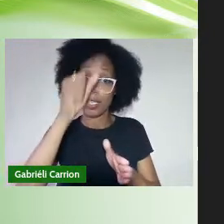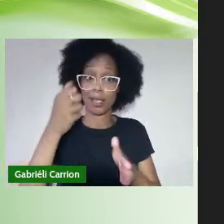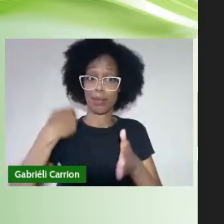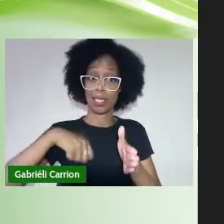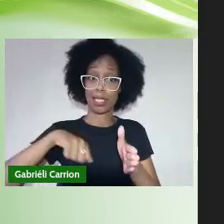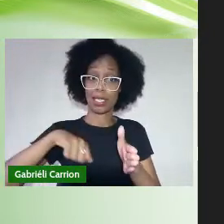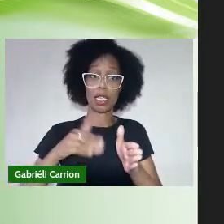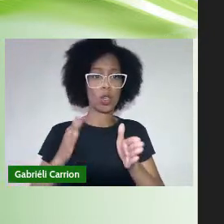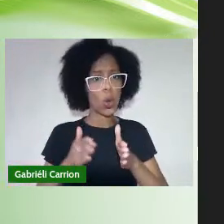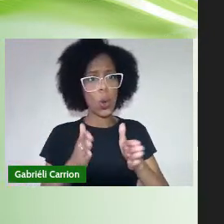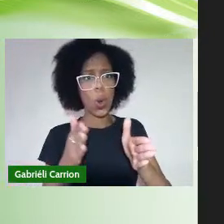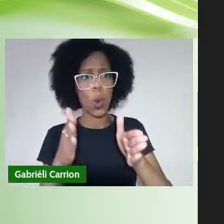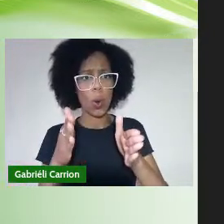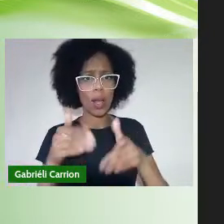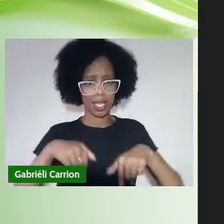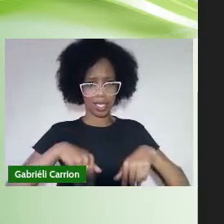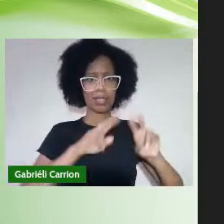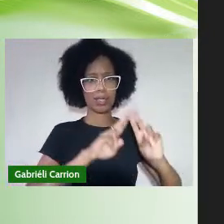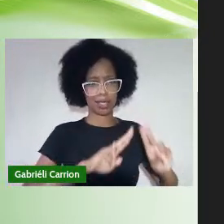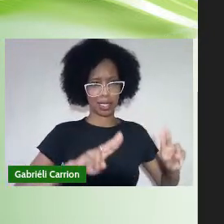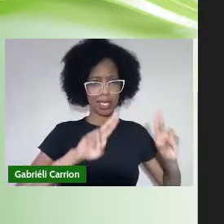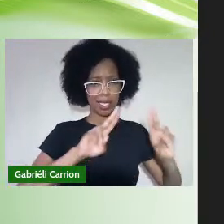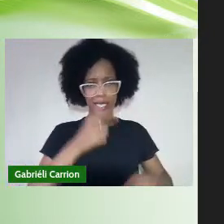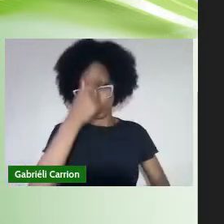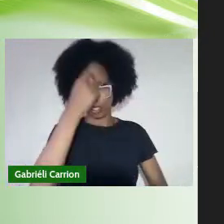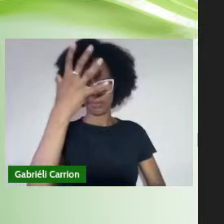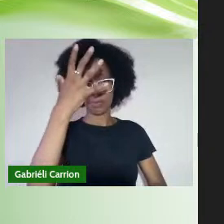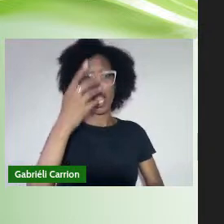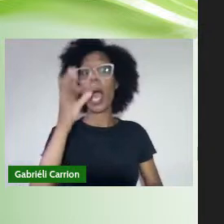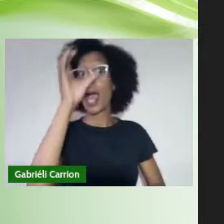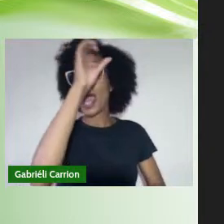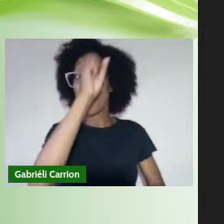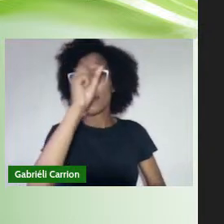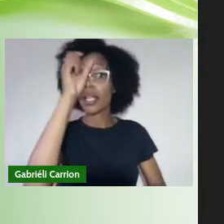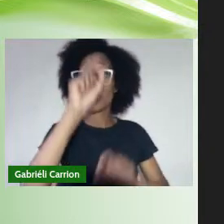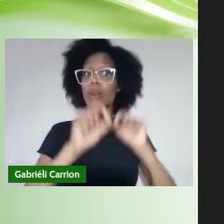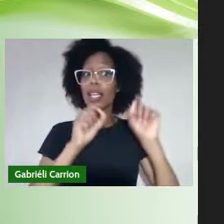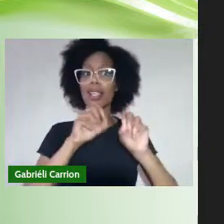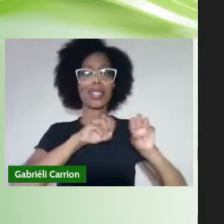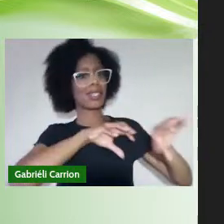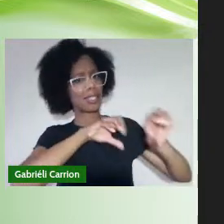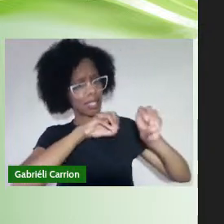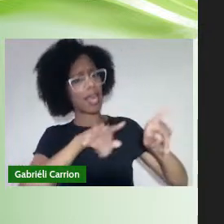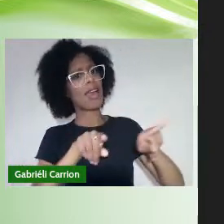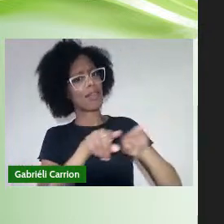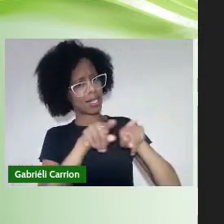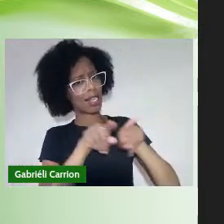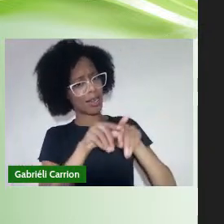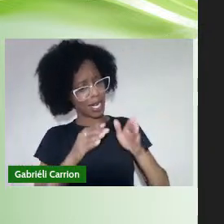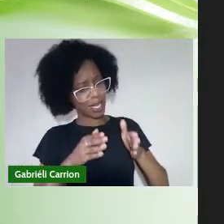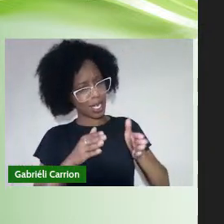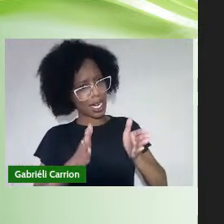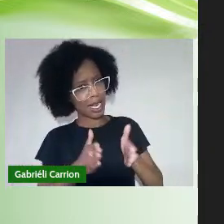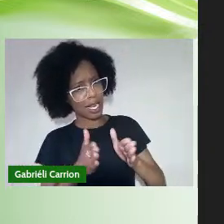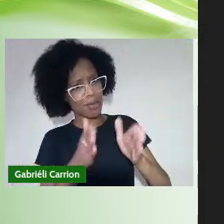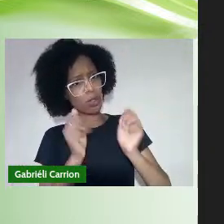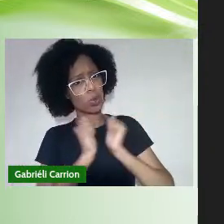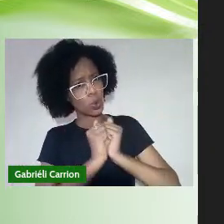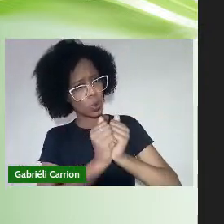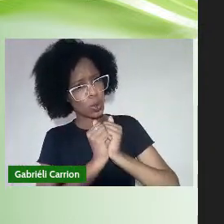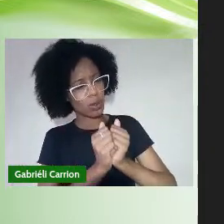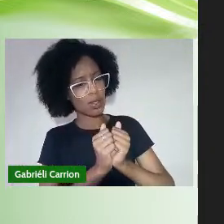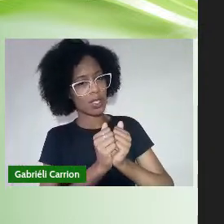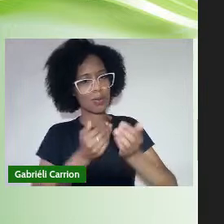nossa querida Unipampa Vocês aprenderam E ensinaram Muito Caminhando Conosco Compartilharam Experiências